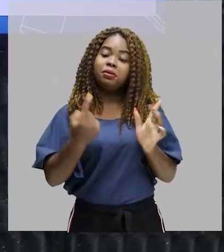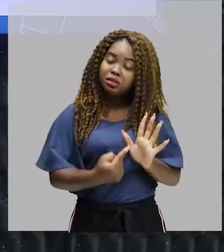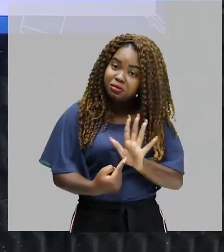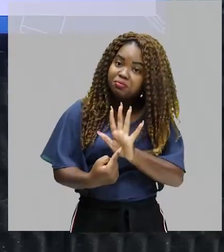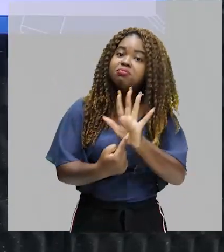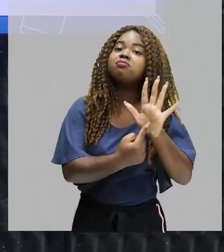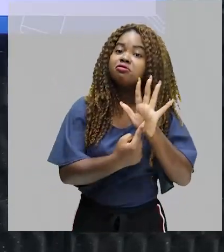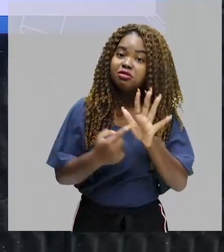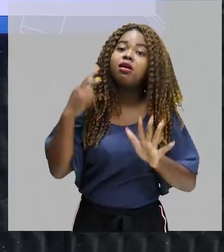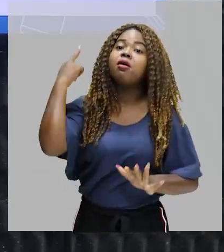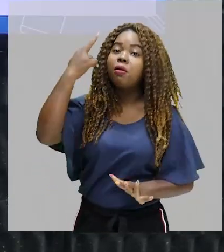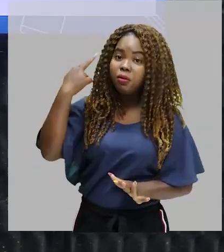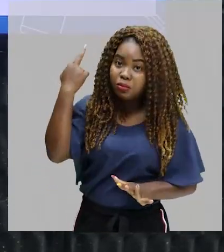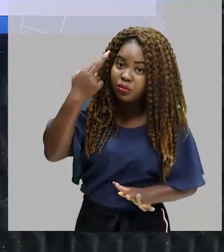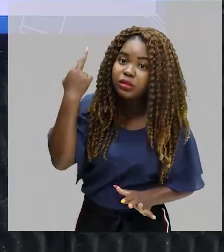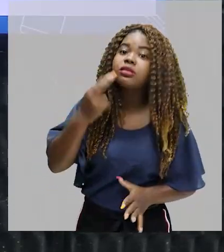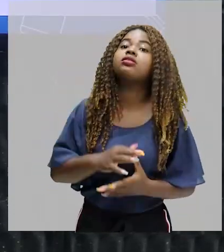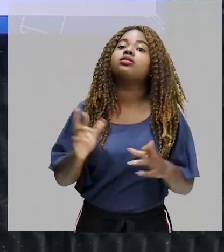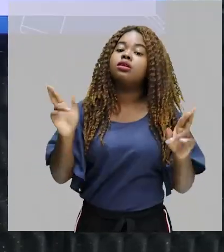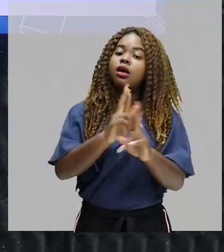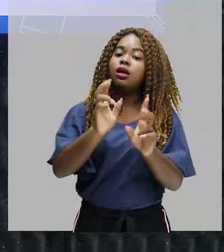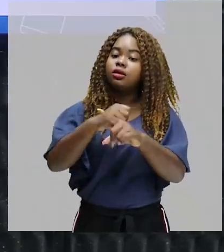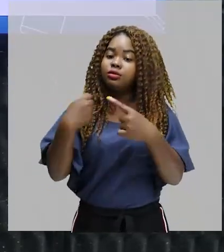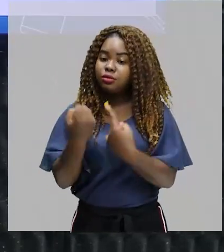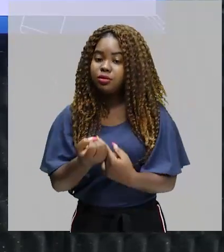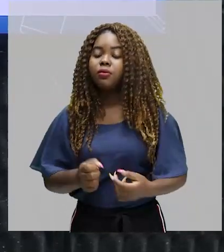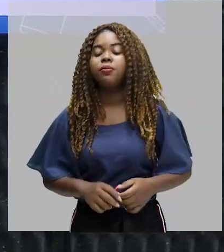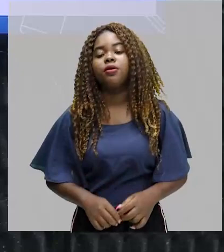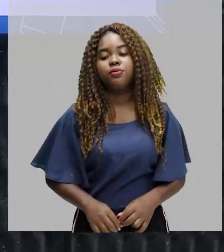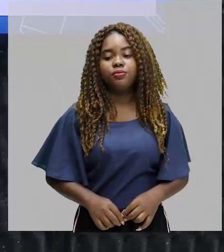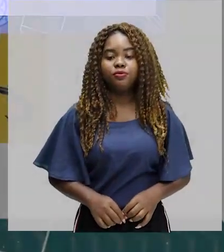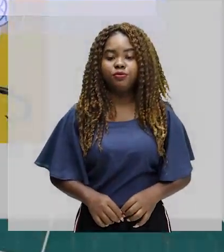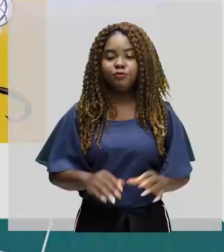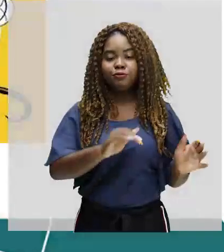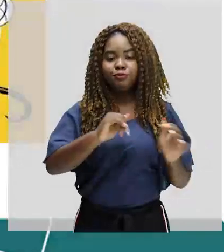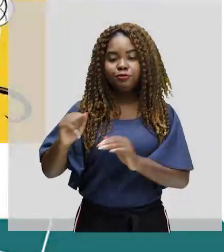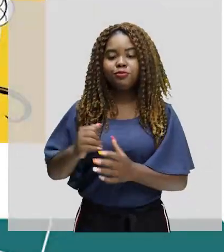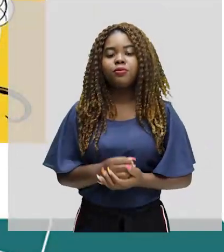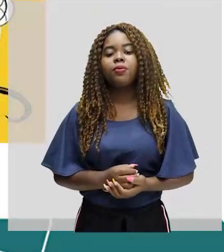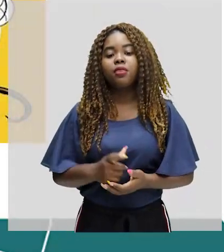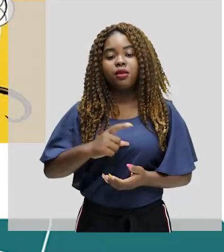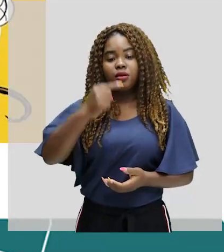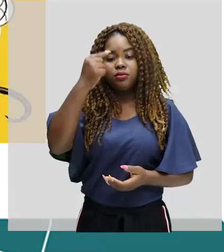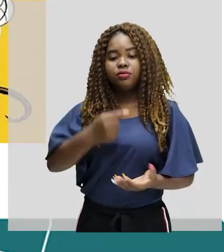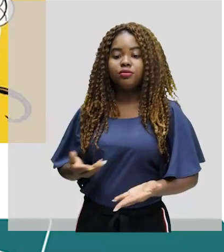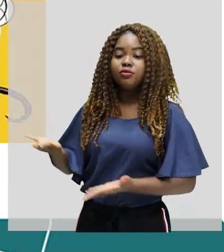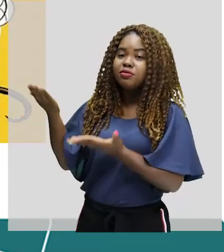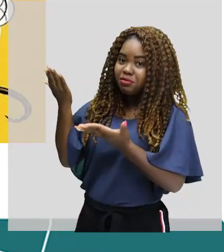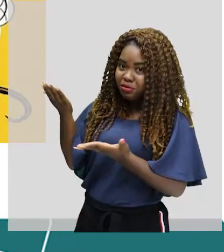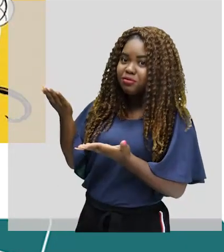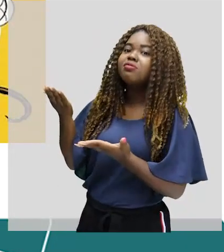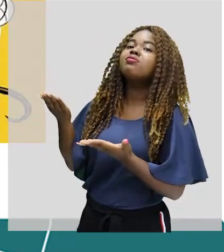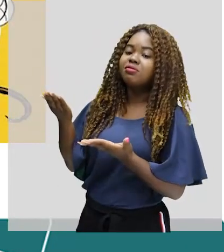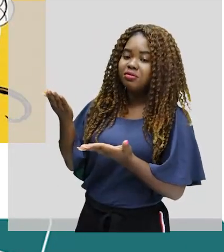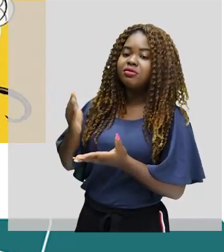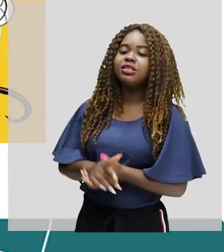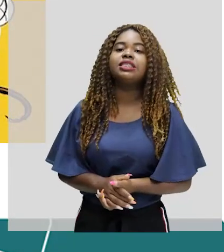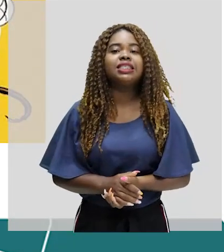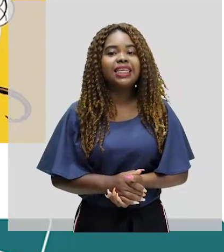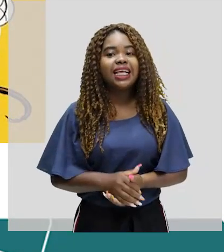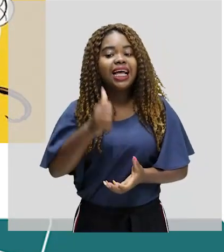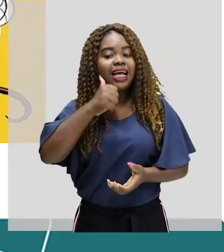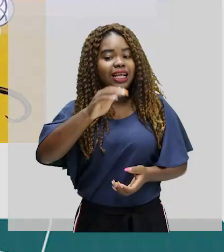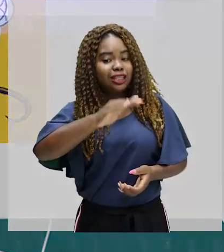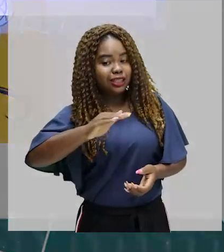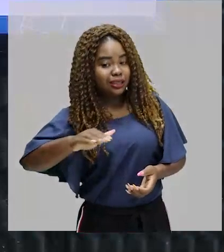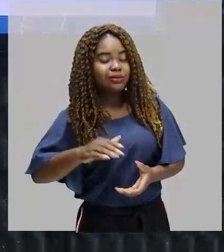pouco sobre as denúncias em relação à sociedade da época. Aqui é o The Yellow Kid, que é